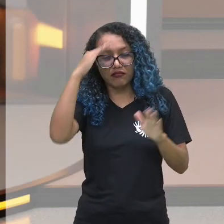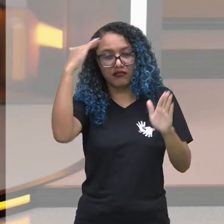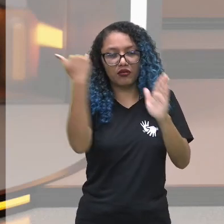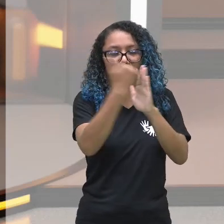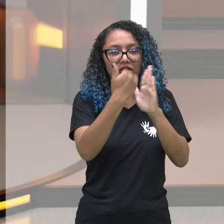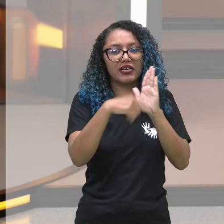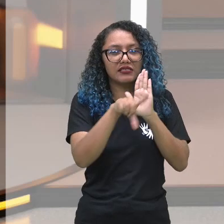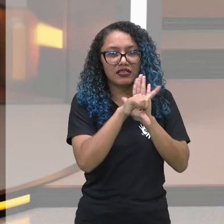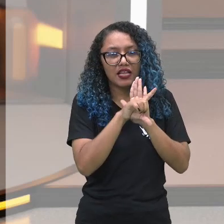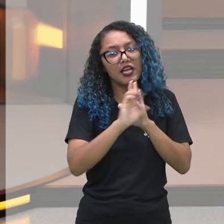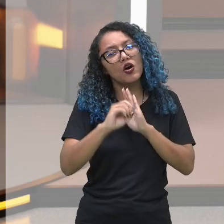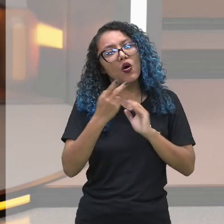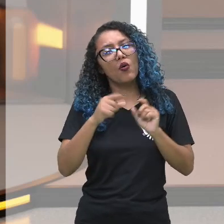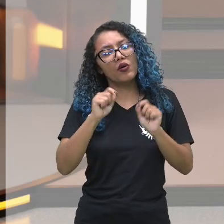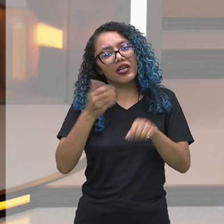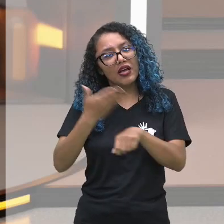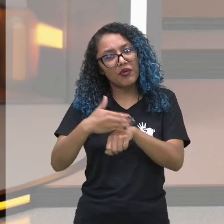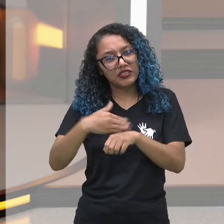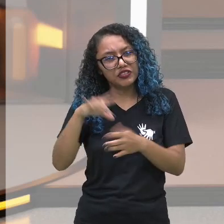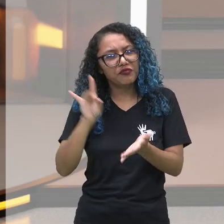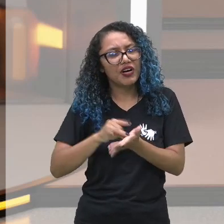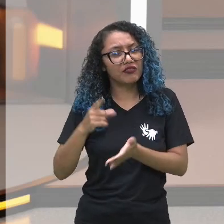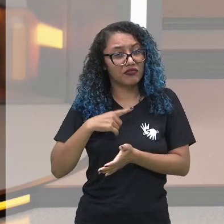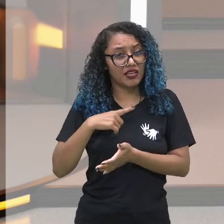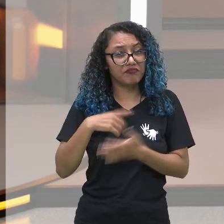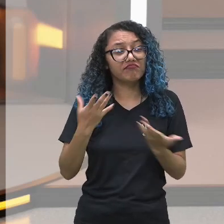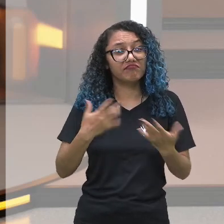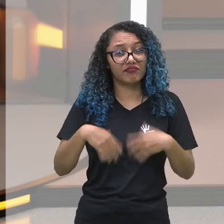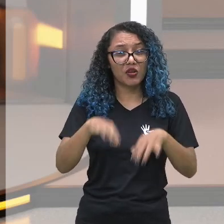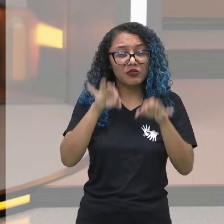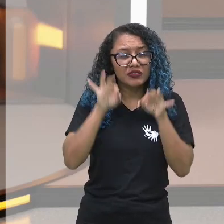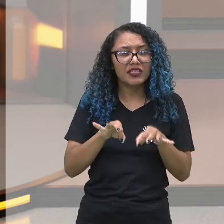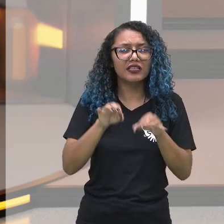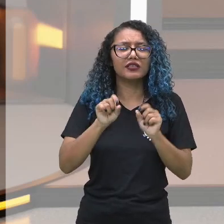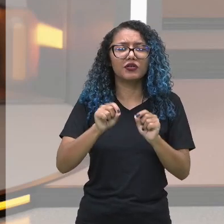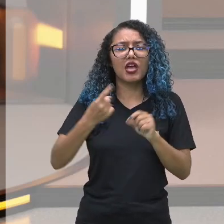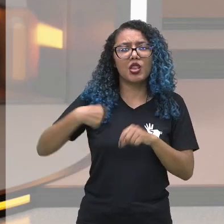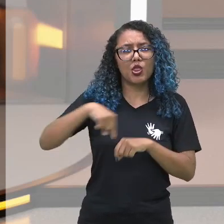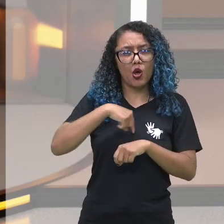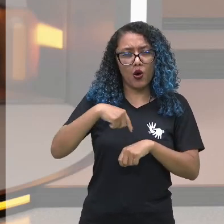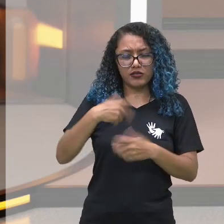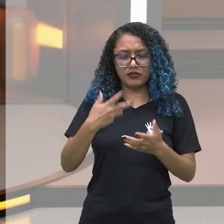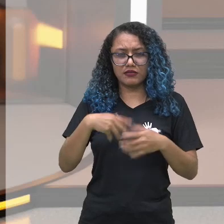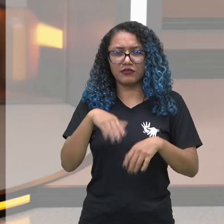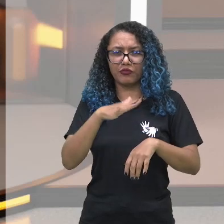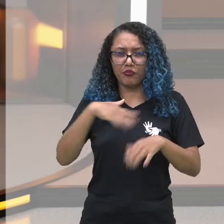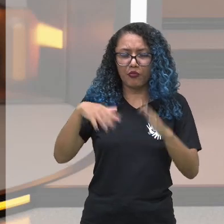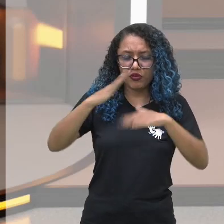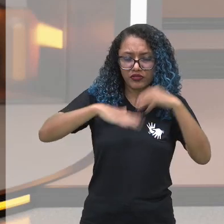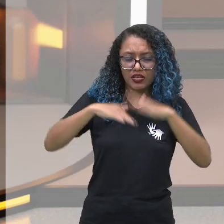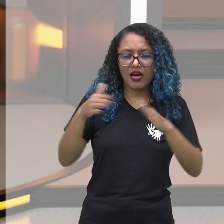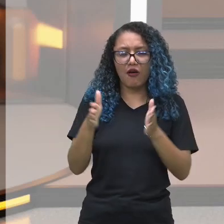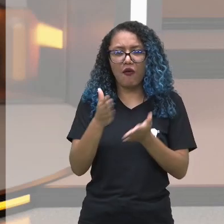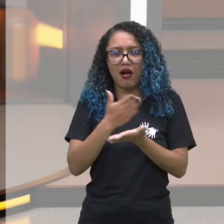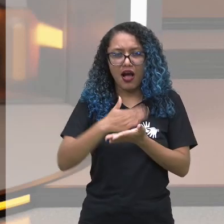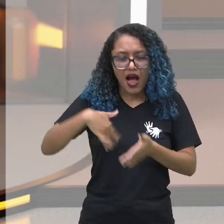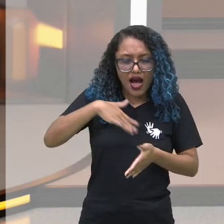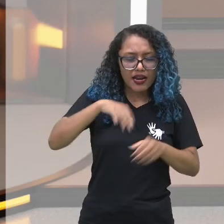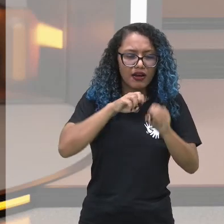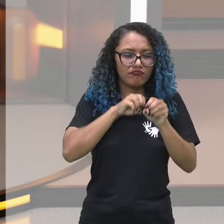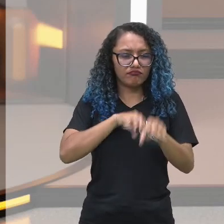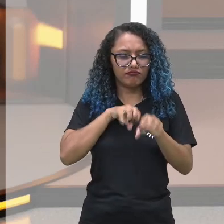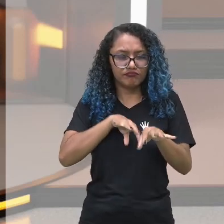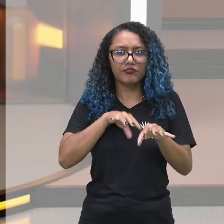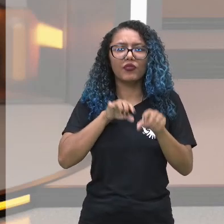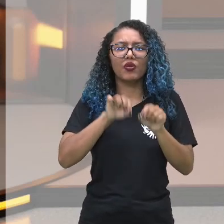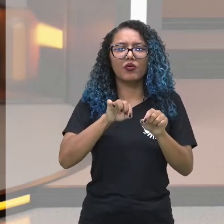a lei, mas como deve ser na prática? Uma coisa eu garanto, nós, educadores, educadoras, não